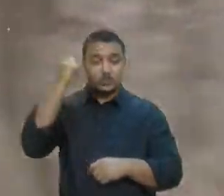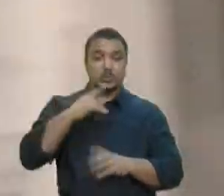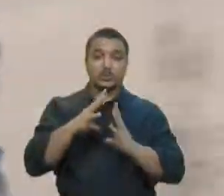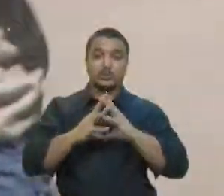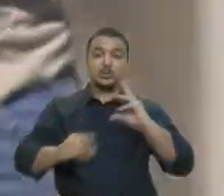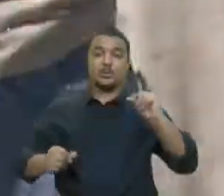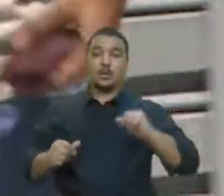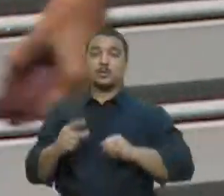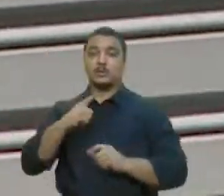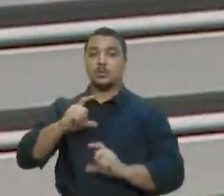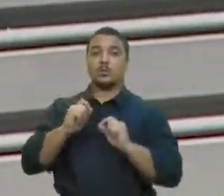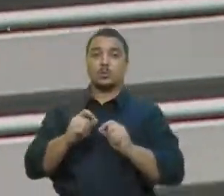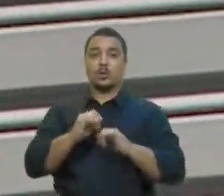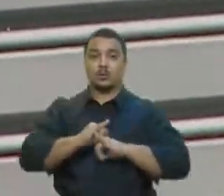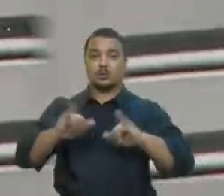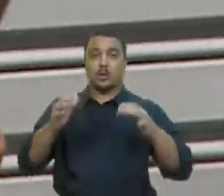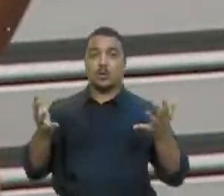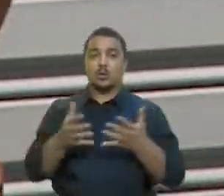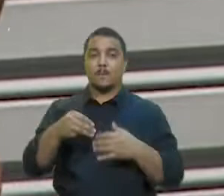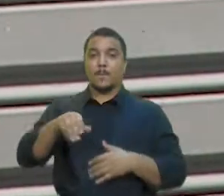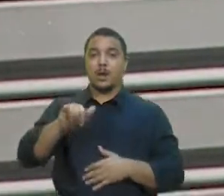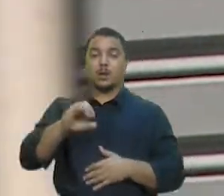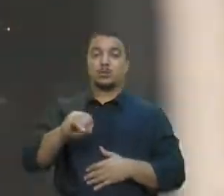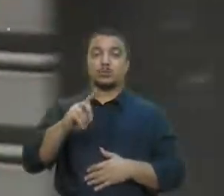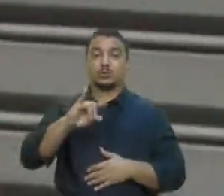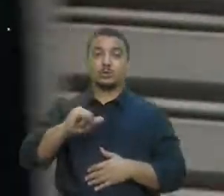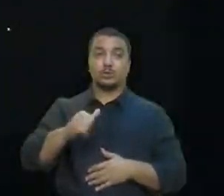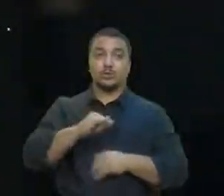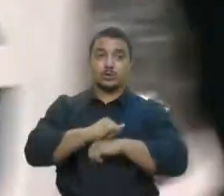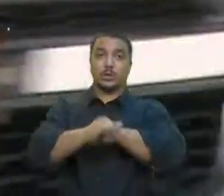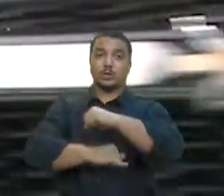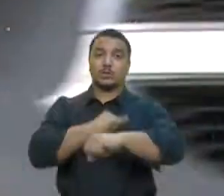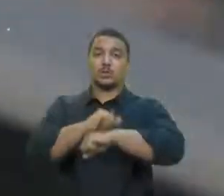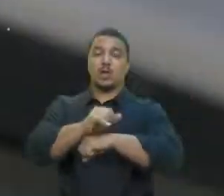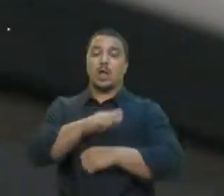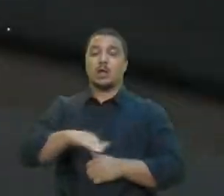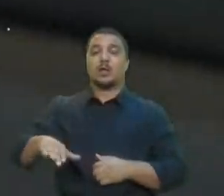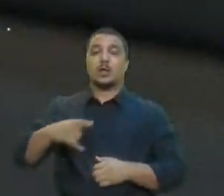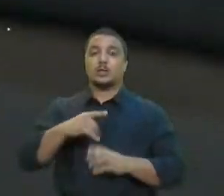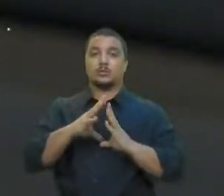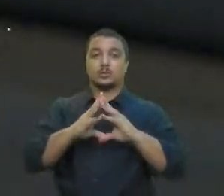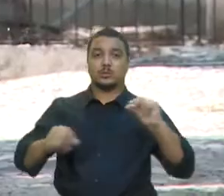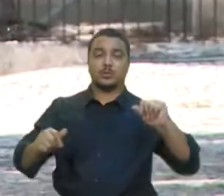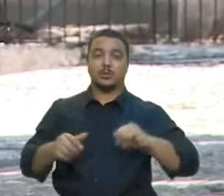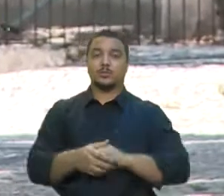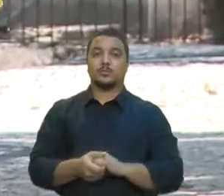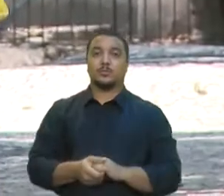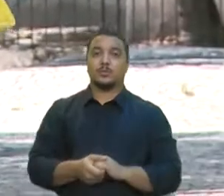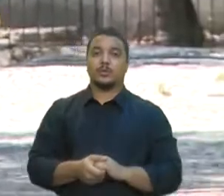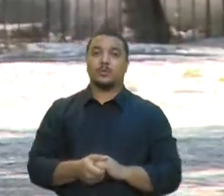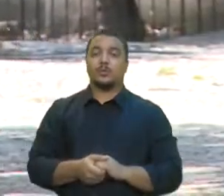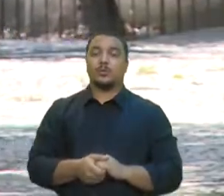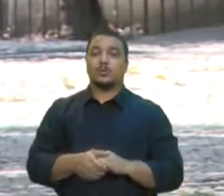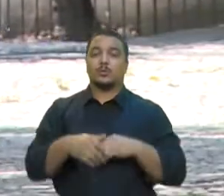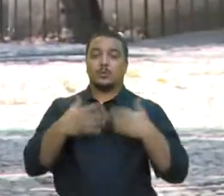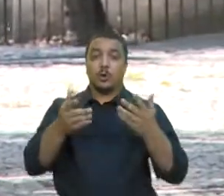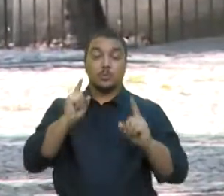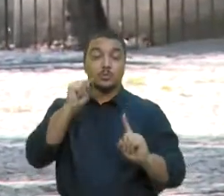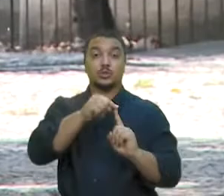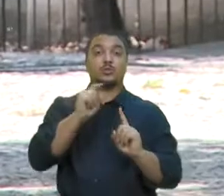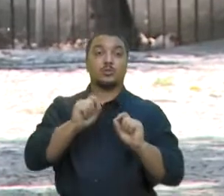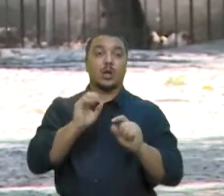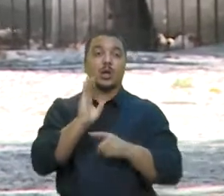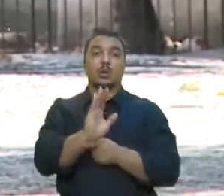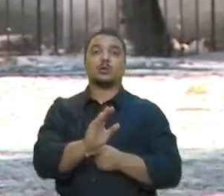foi lançada agora, em maio, no Dia Internacional das Crianças Desaparecidas. O objetivo é colaborar para a